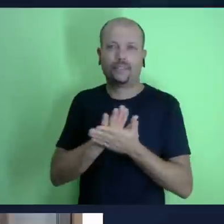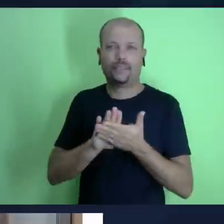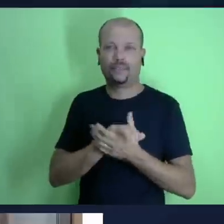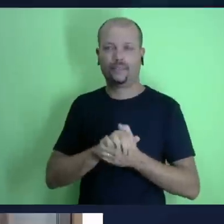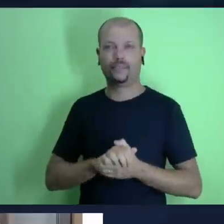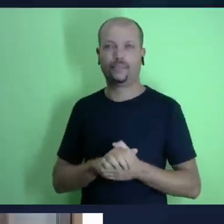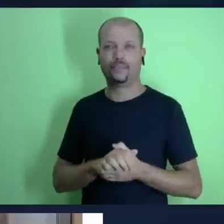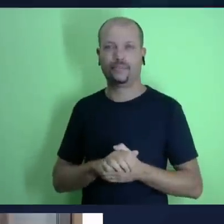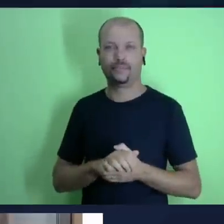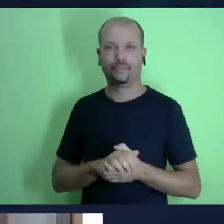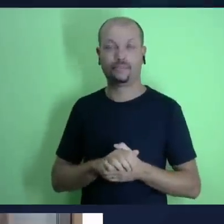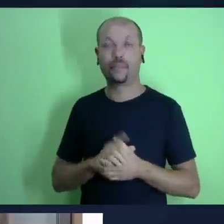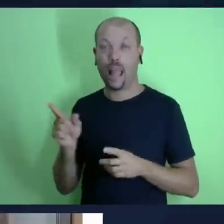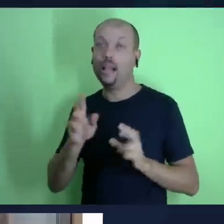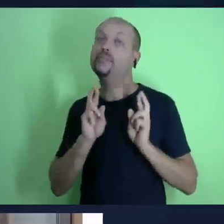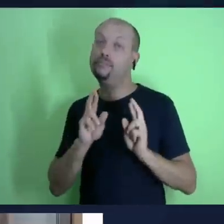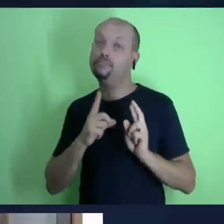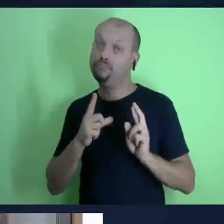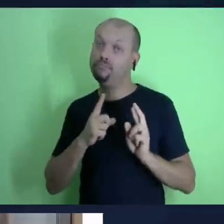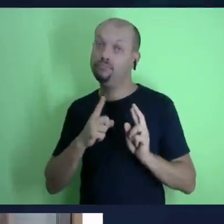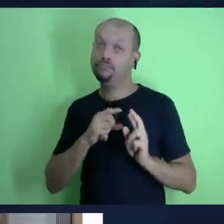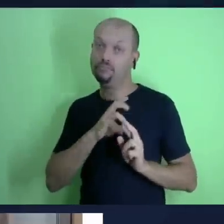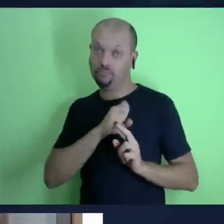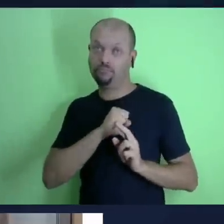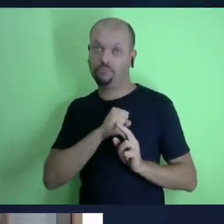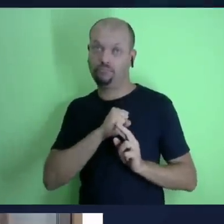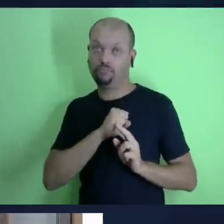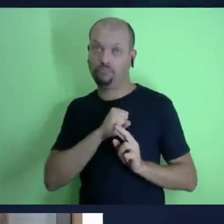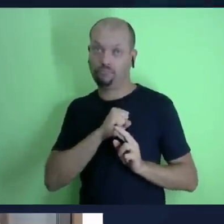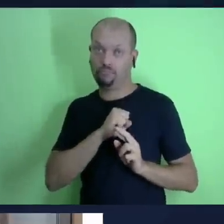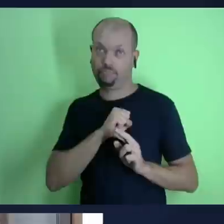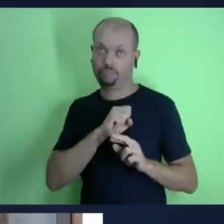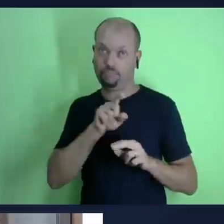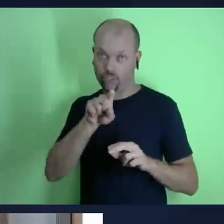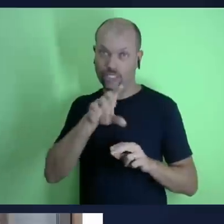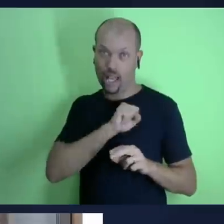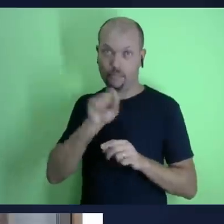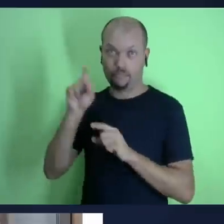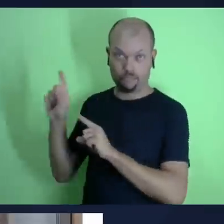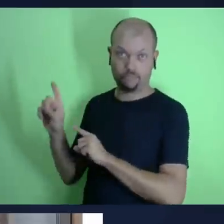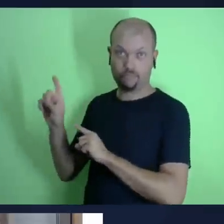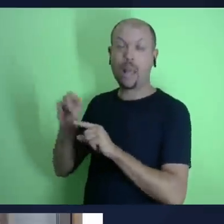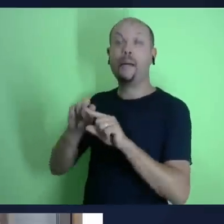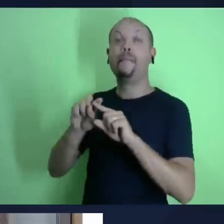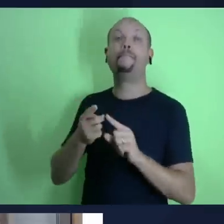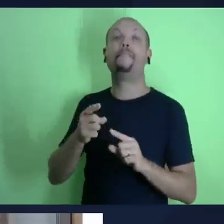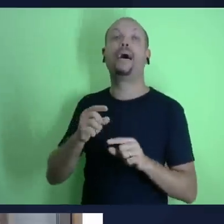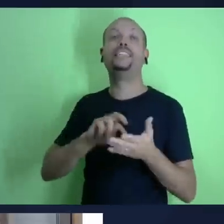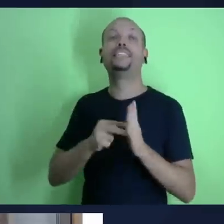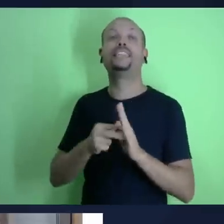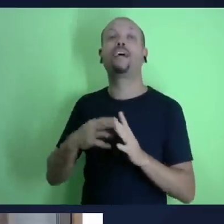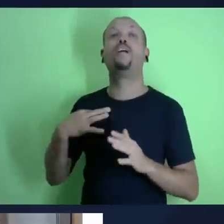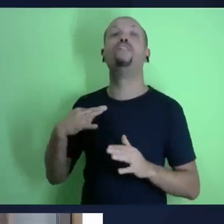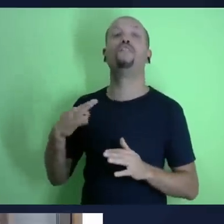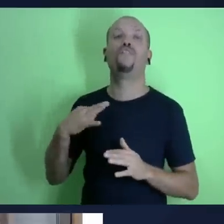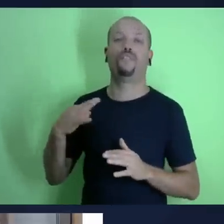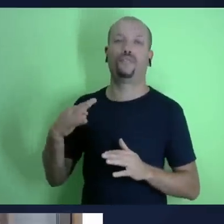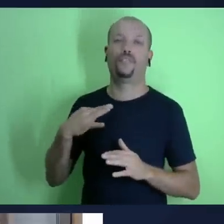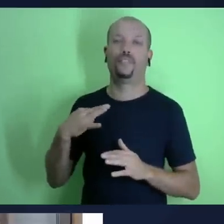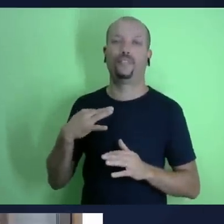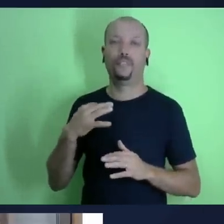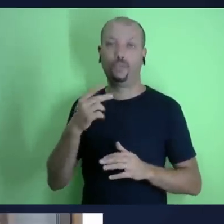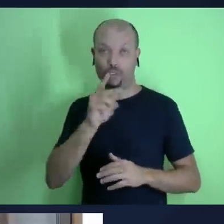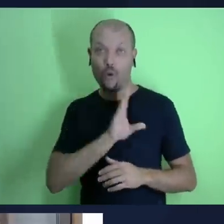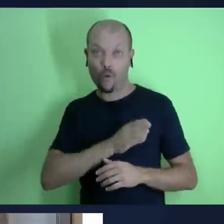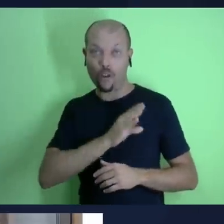pastor Josué o senhor comentou também estamos aproximando-nos do nosso final aqui temos mais alguns minutos mas eu tenho